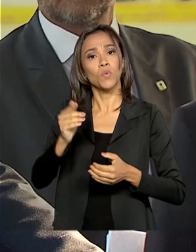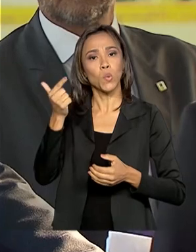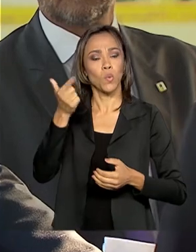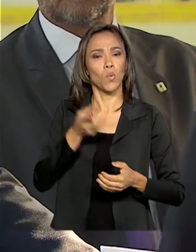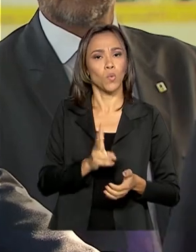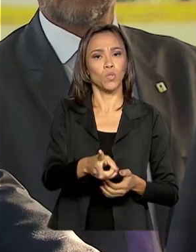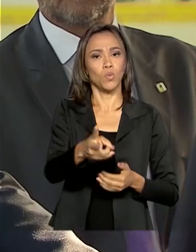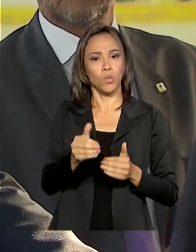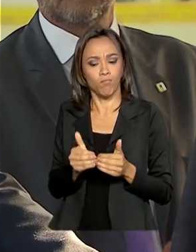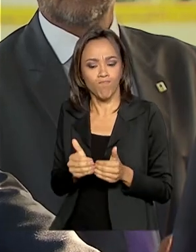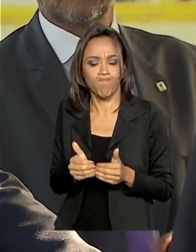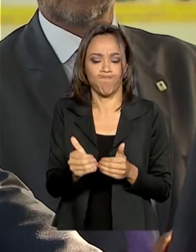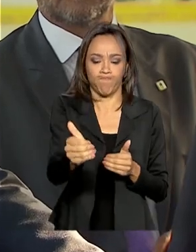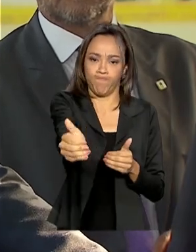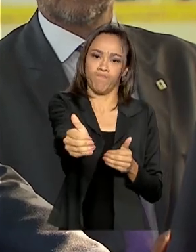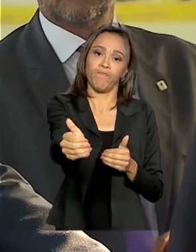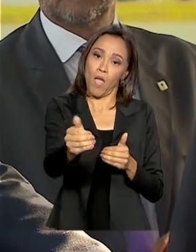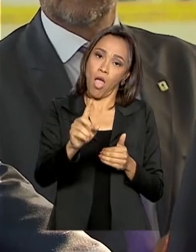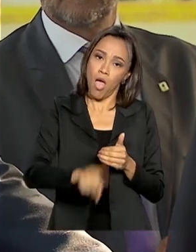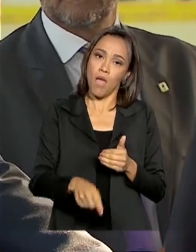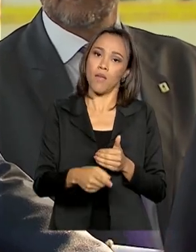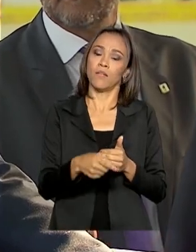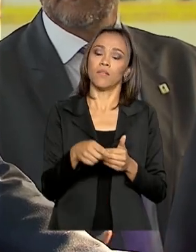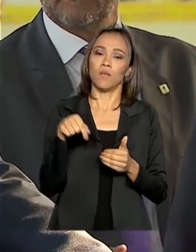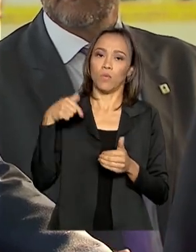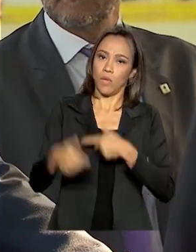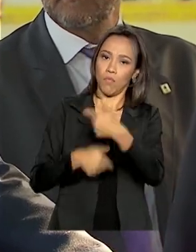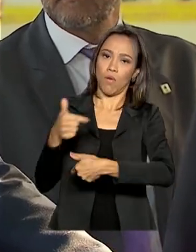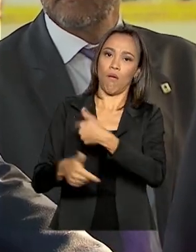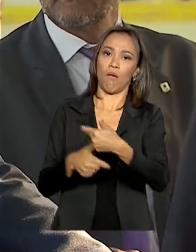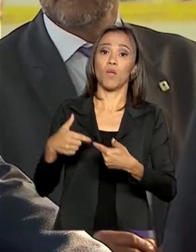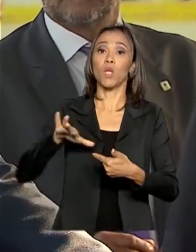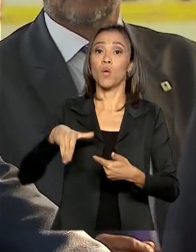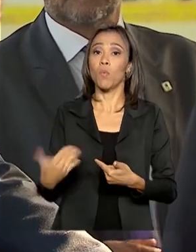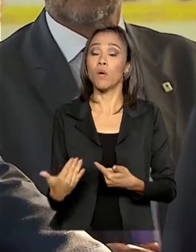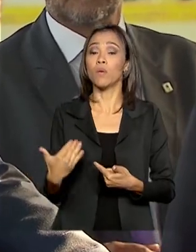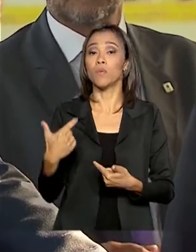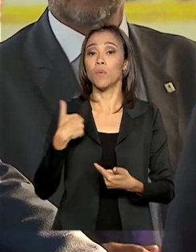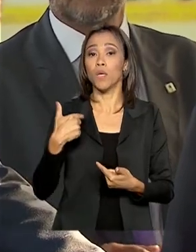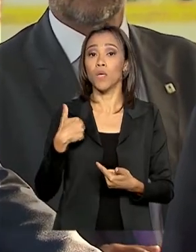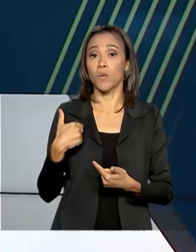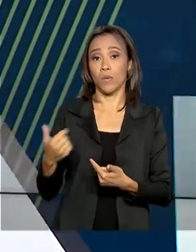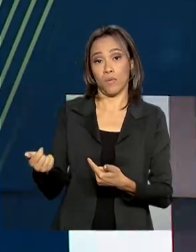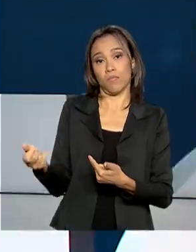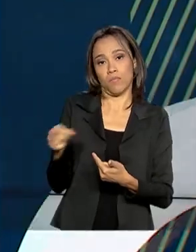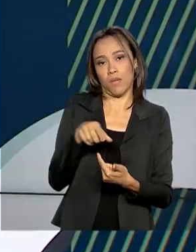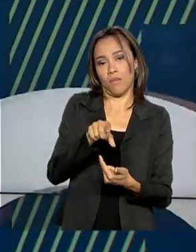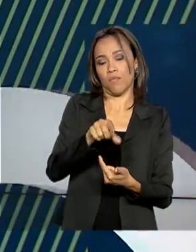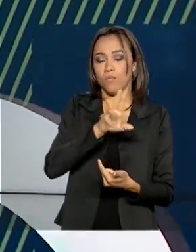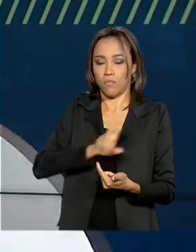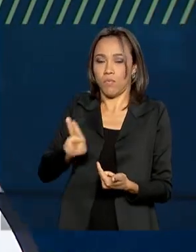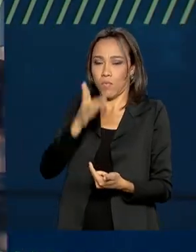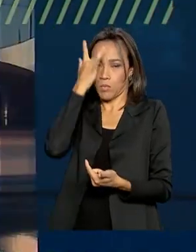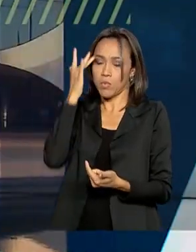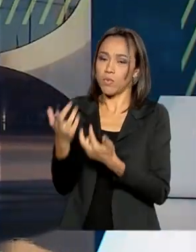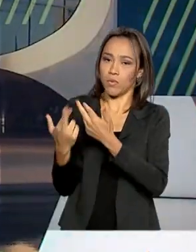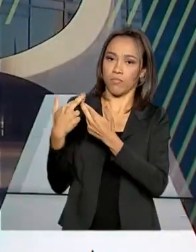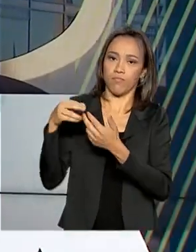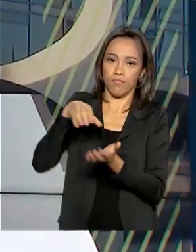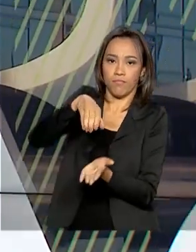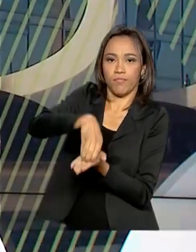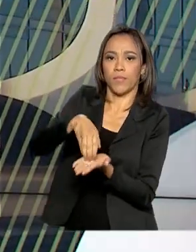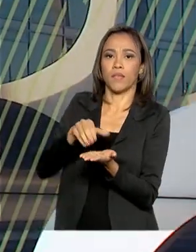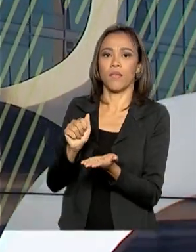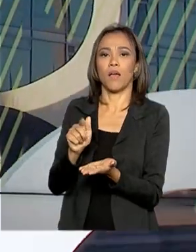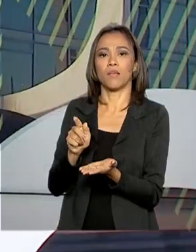É esse o trabalho que a gente tem quando estão recebendo integrantes ali das agências do Brasil. Pela primeira vez,